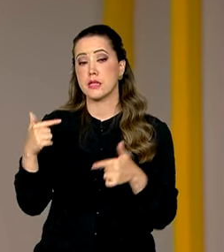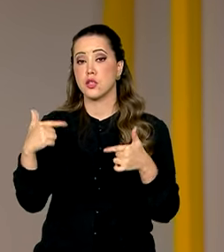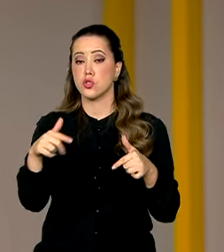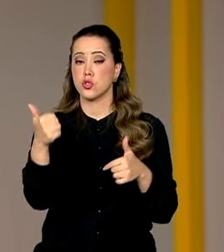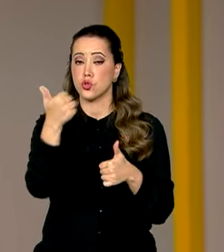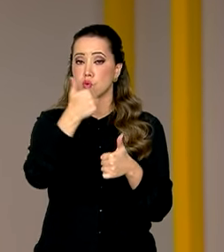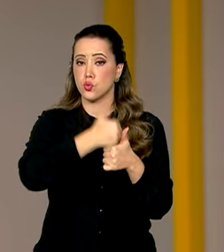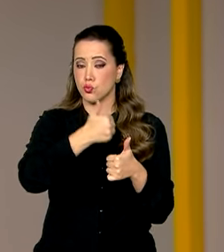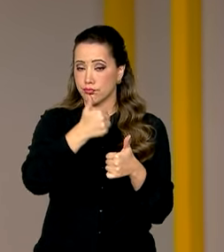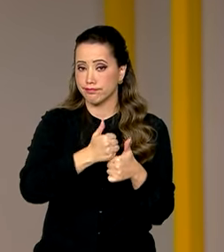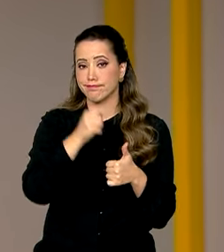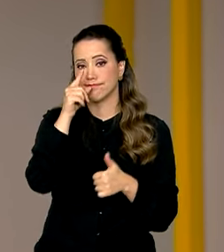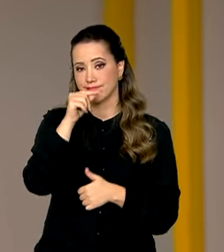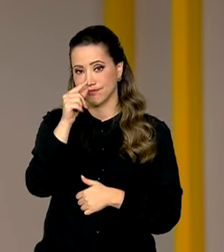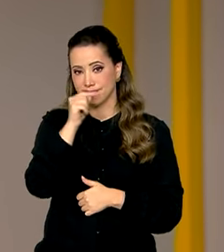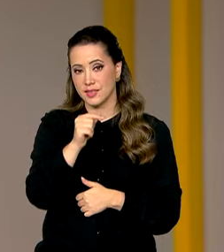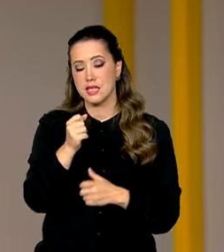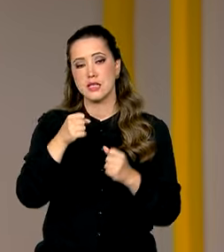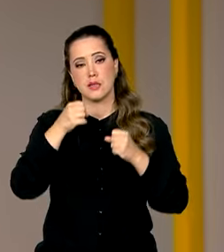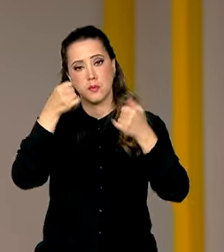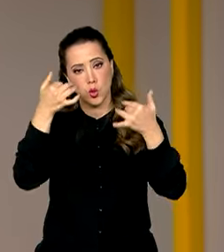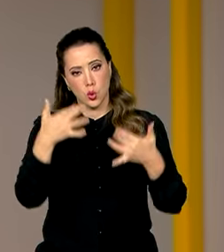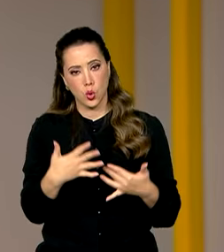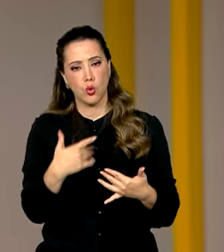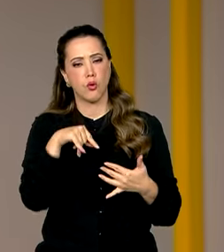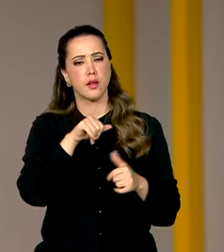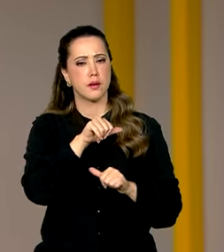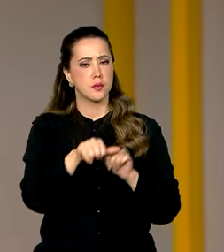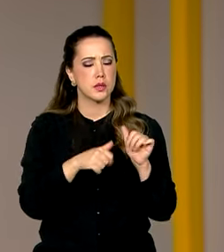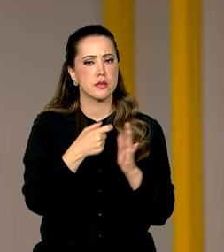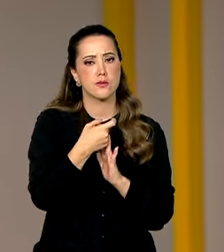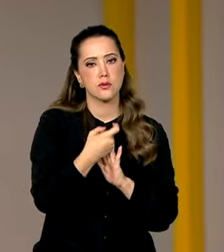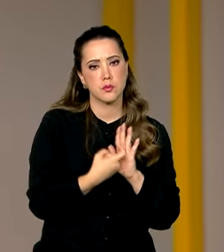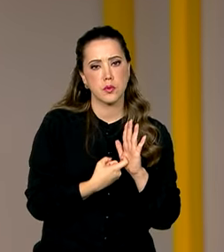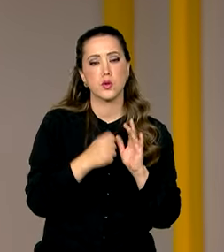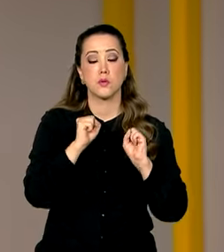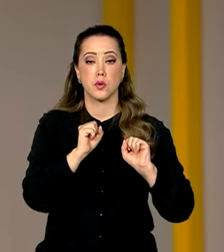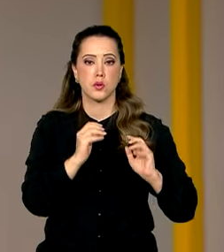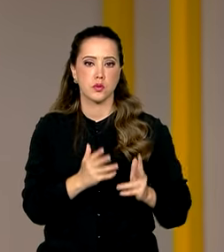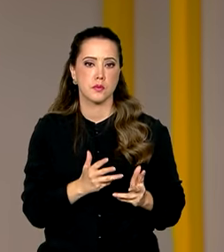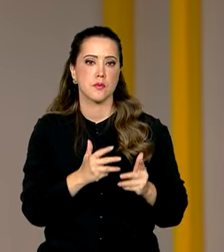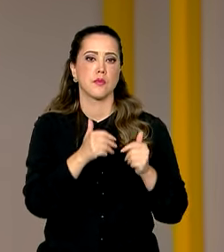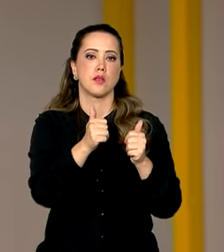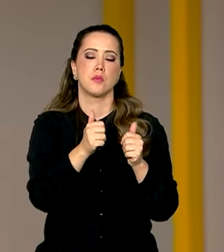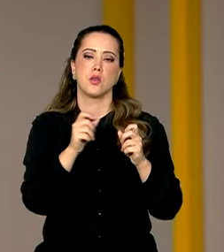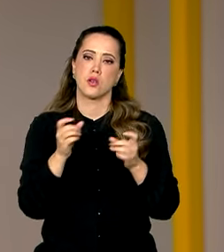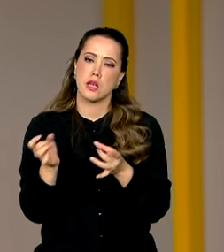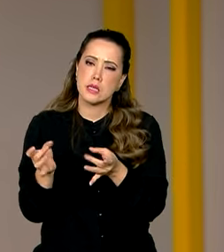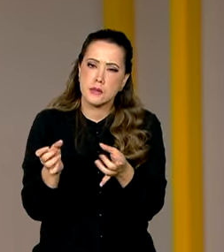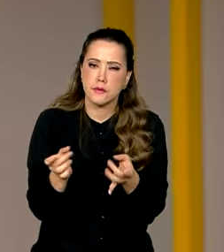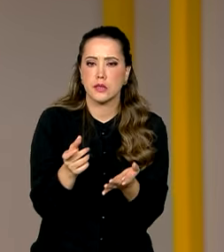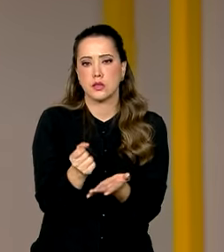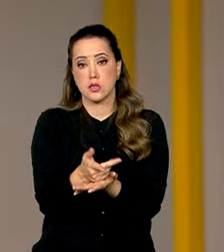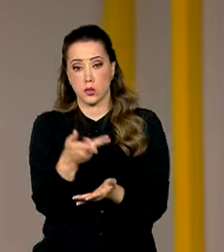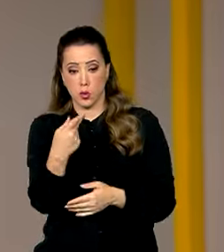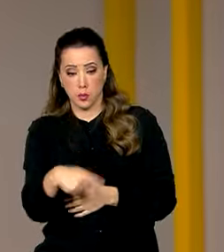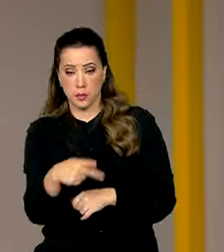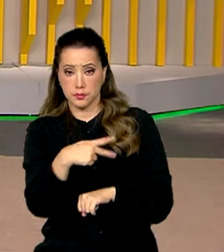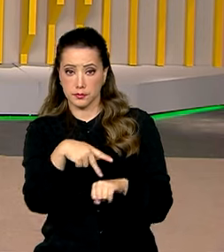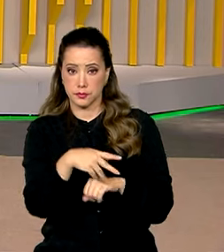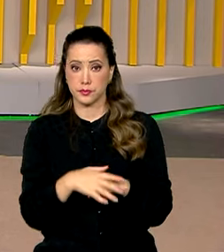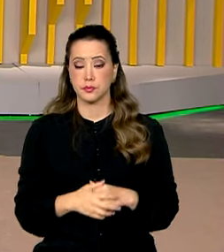exercício Geraldo Alckmin, defendeu que a reforma tributária pode melhorar o ambiente de negócios no país.